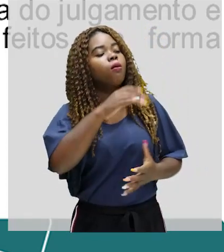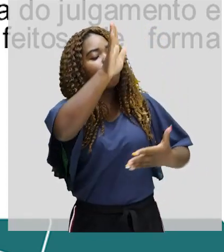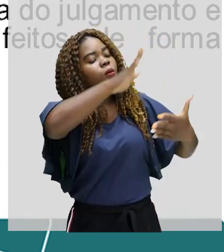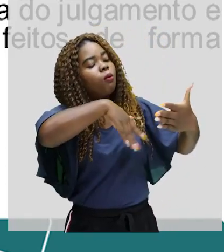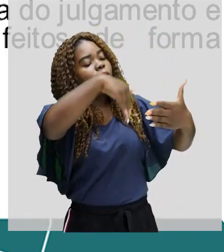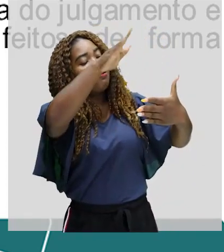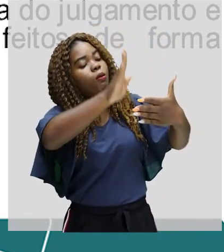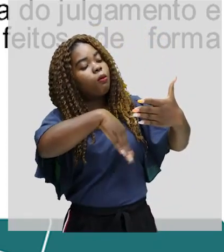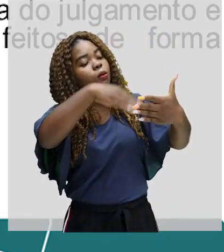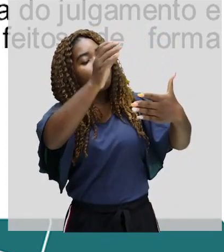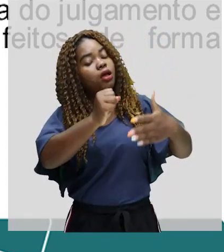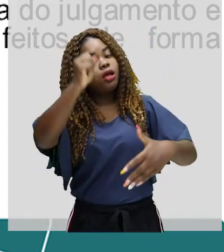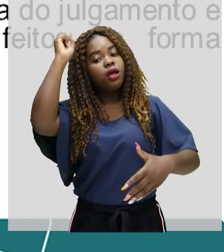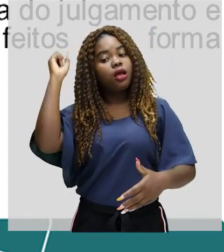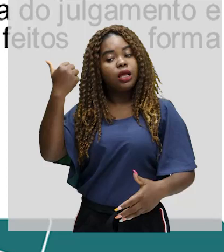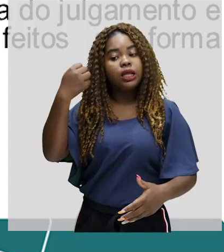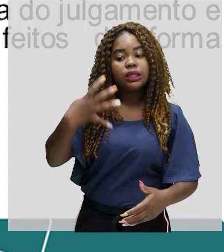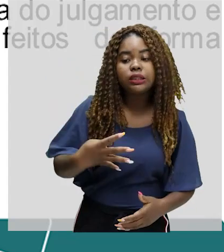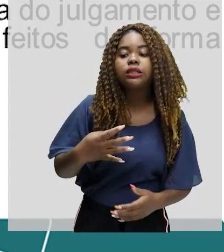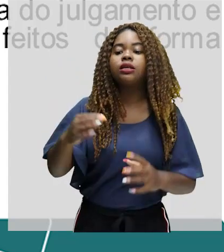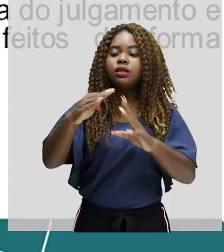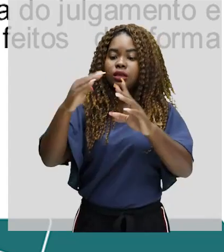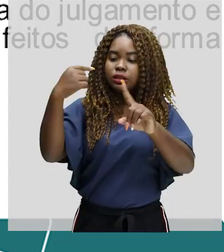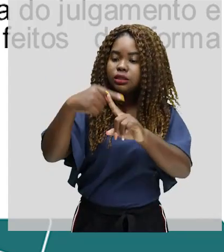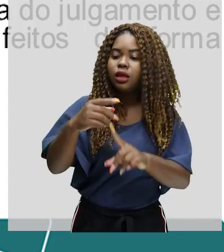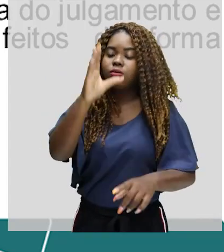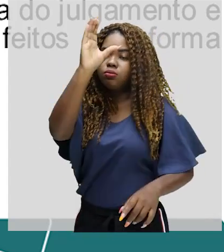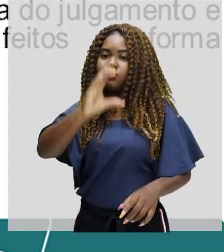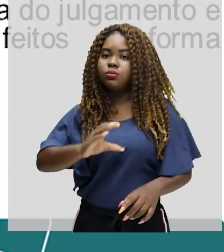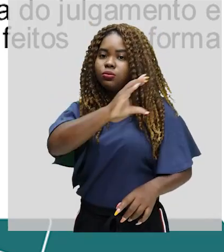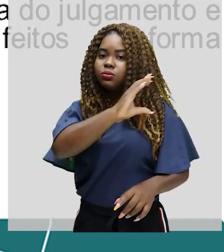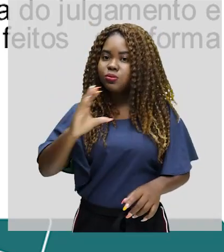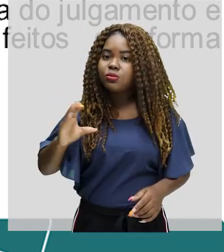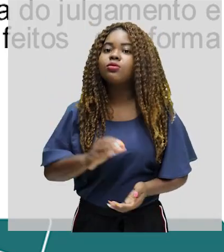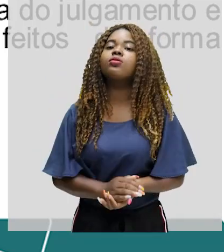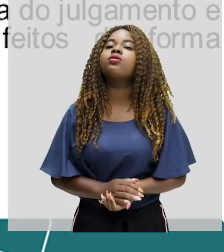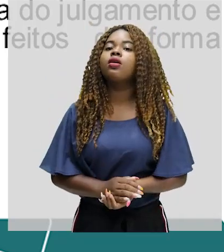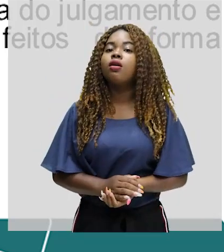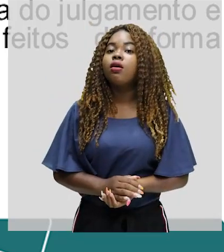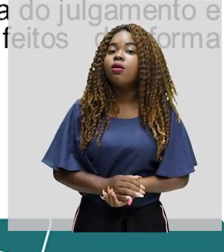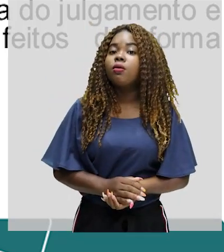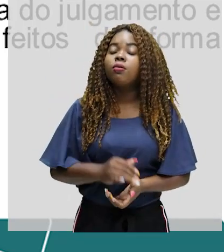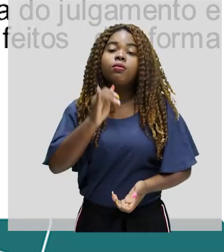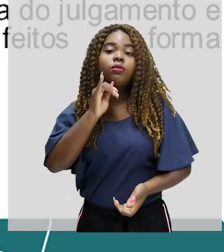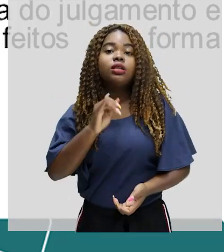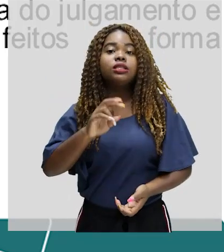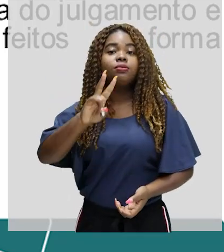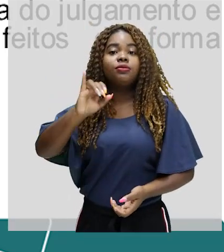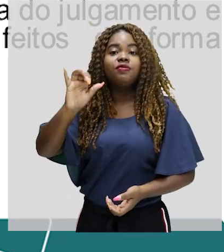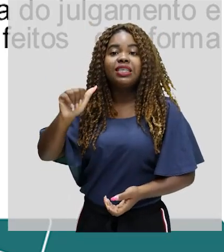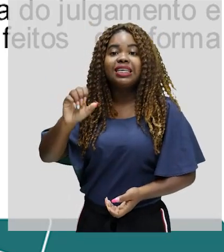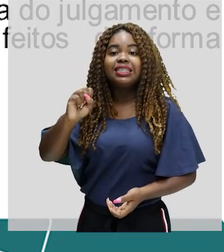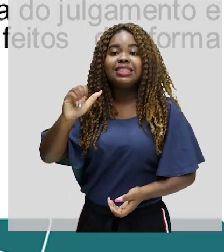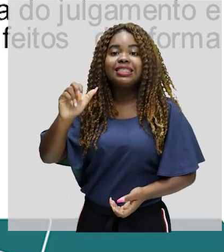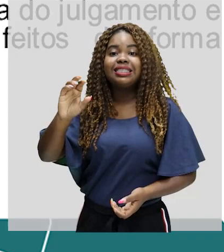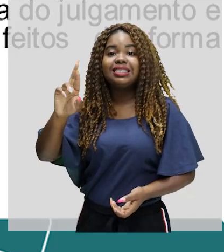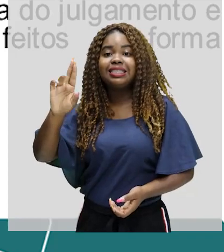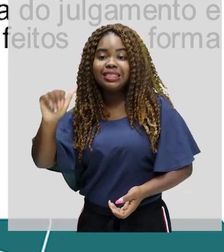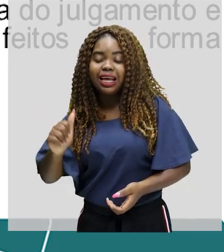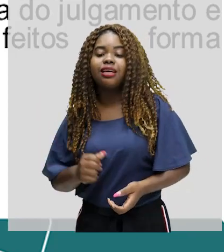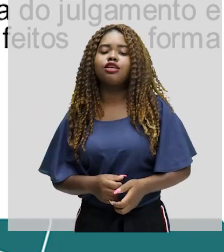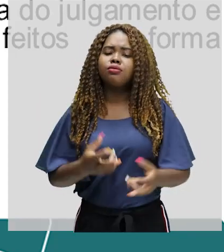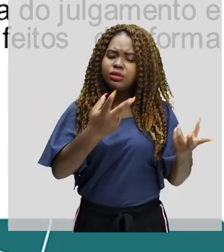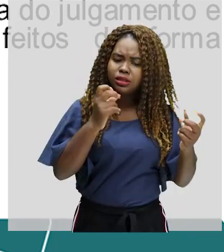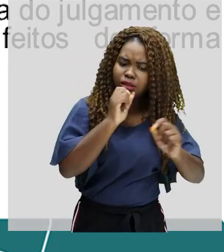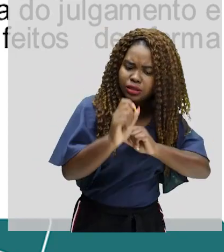século XIV, nas igrejas católicas, contando a via sacra. Nelas é possível observar a trajetória do